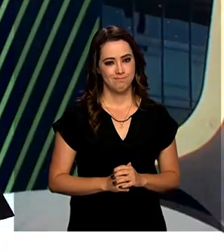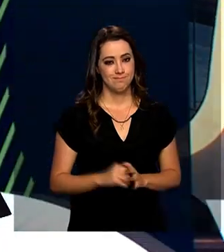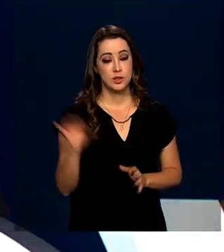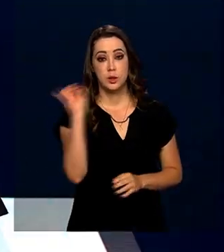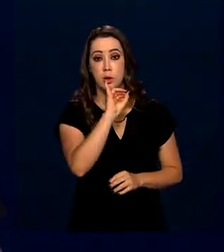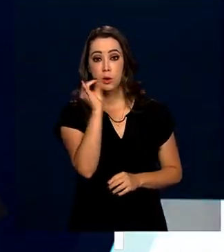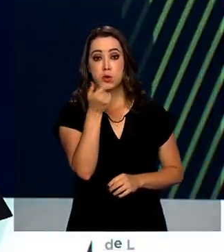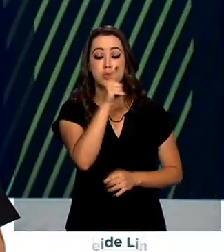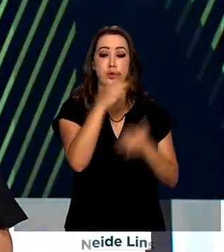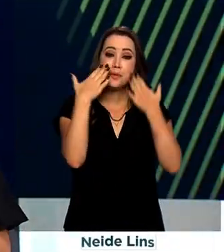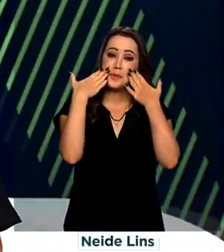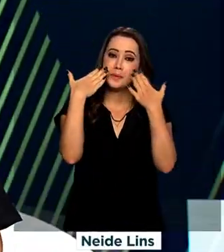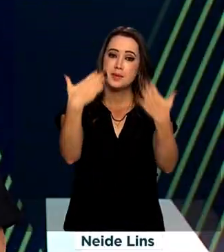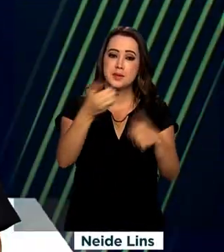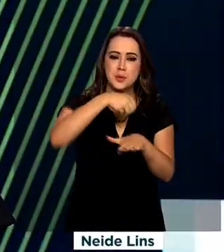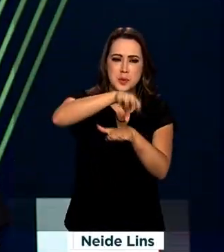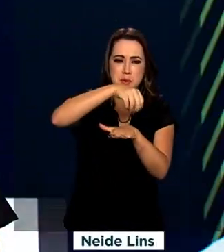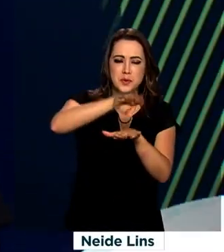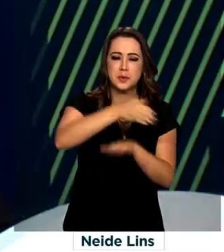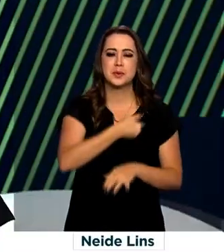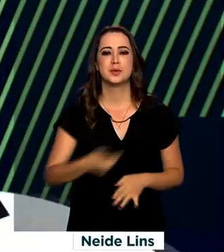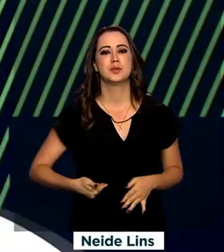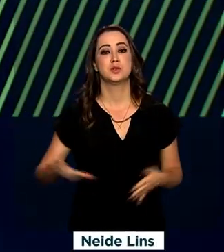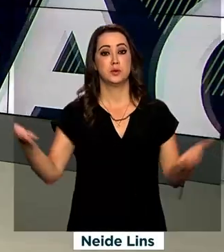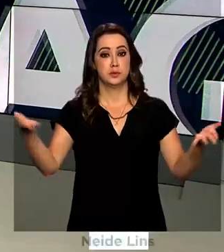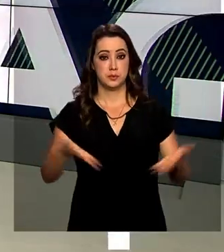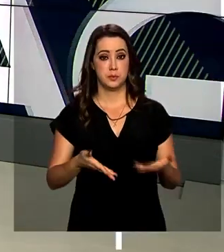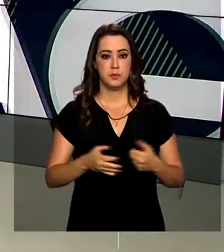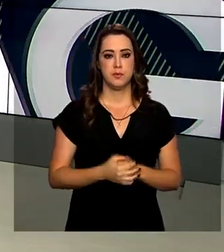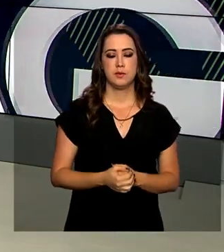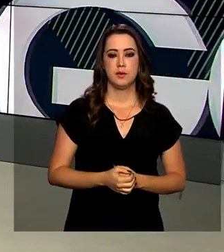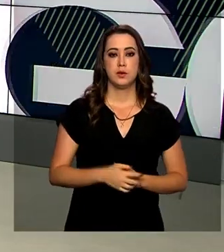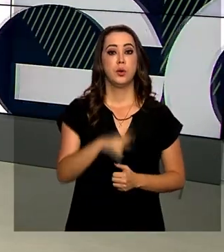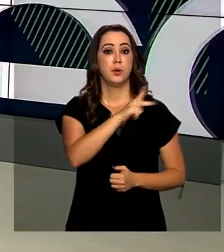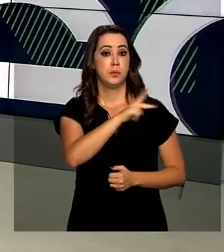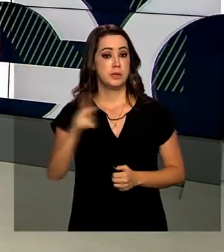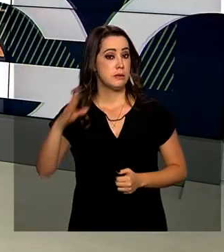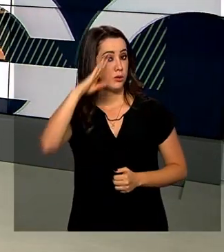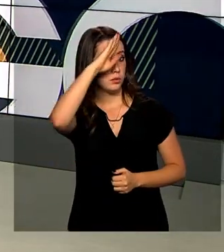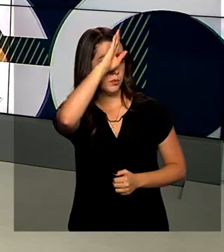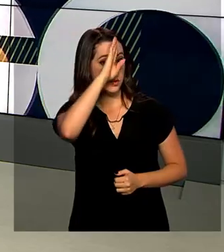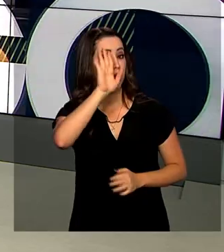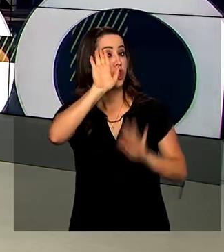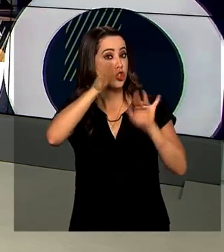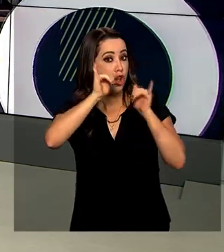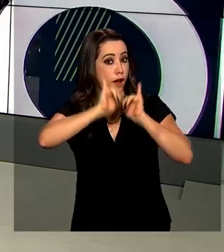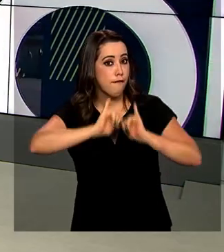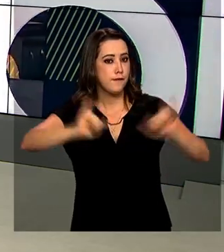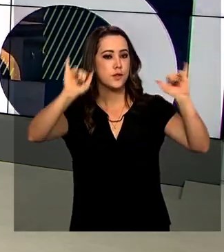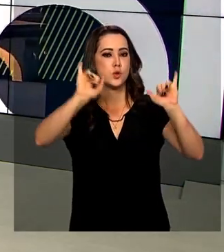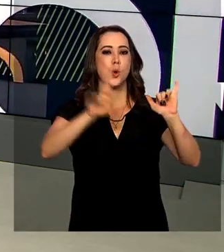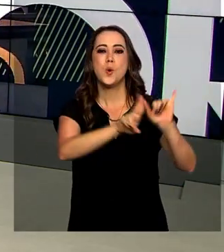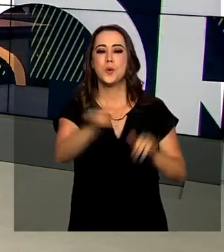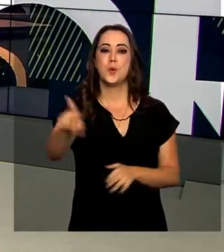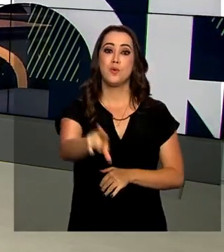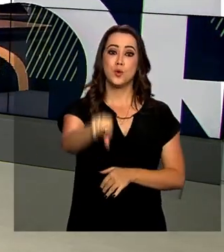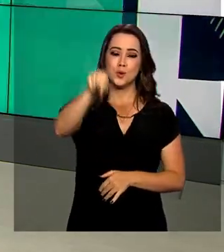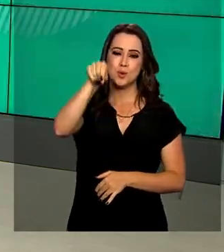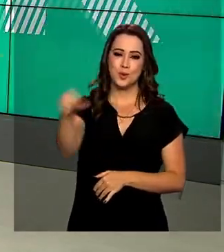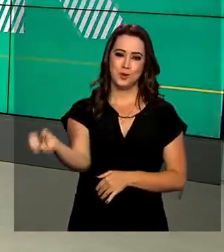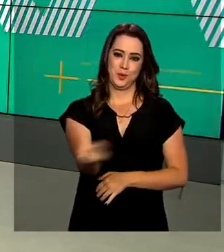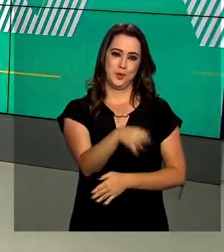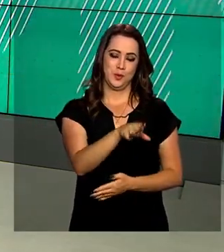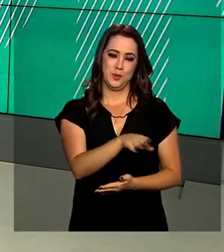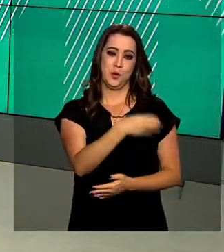Olá, já estamos de volta com as notícias do governo agora. O presidente Jair Bolsonaro acaba de divulgar o nome do novo